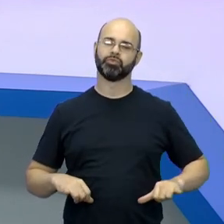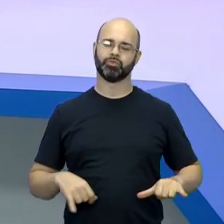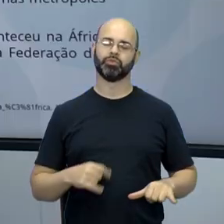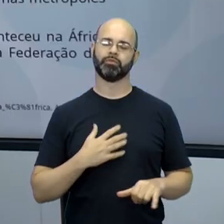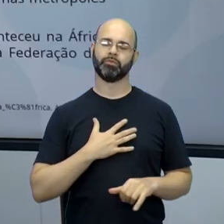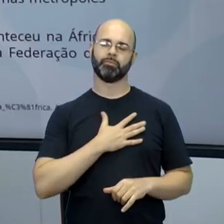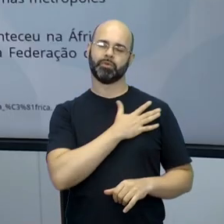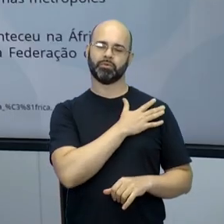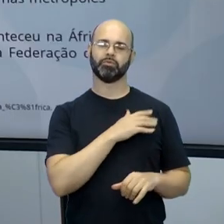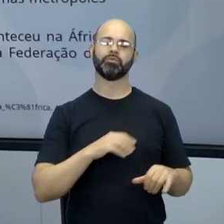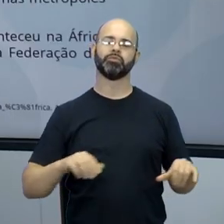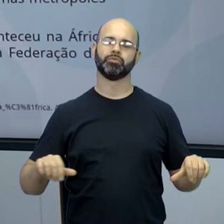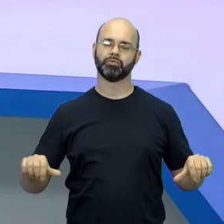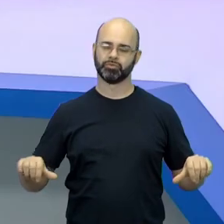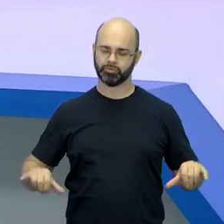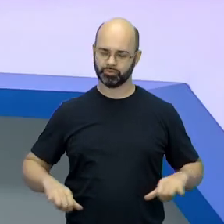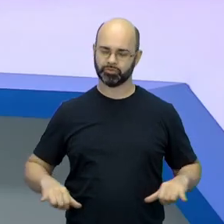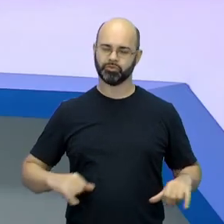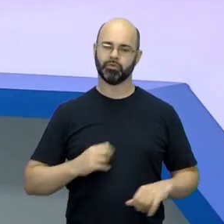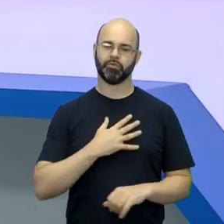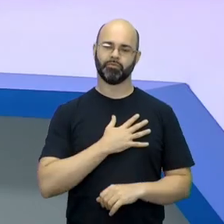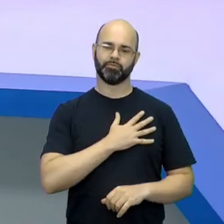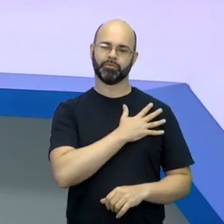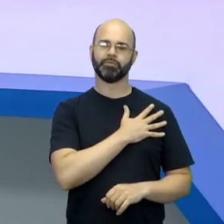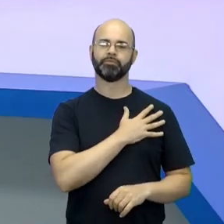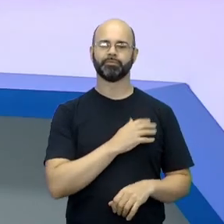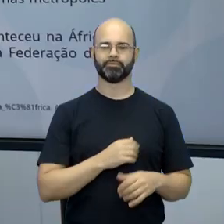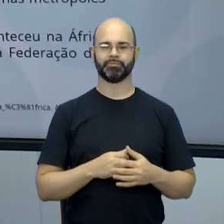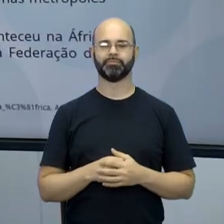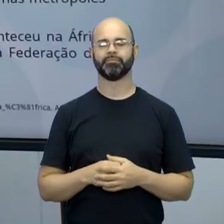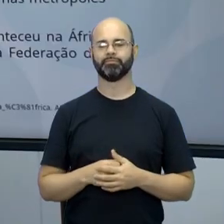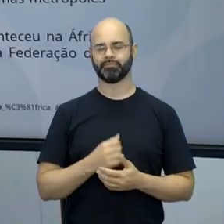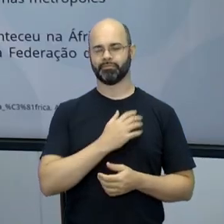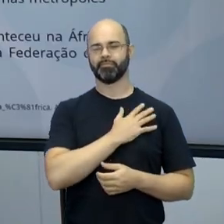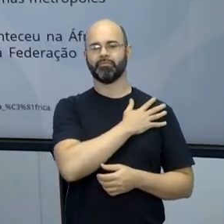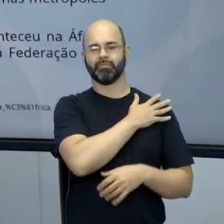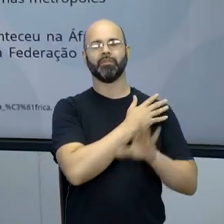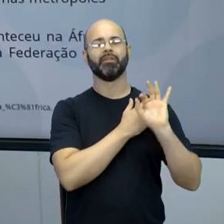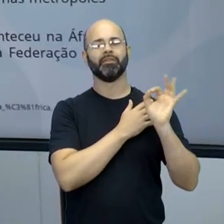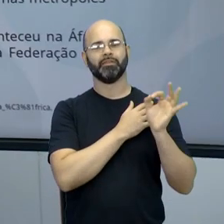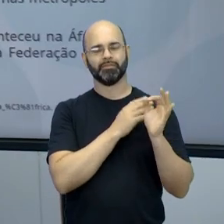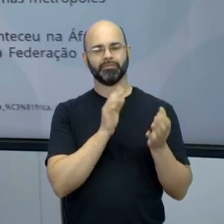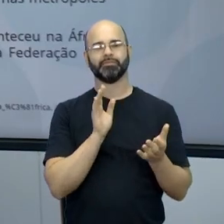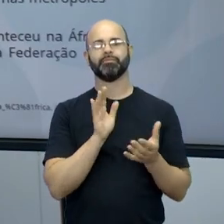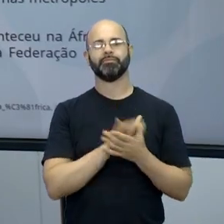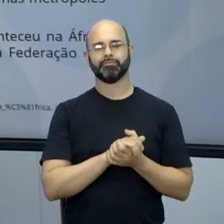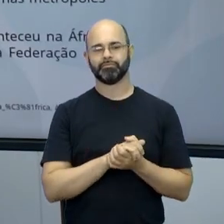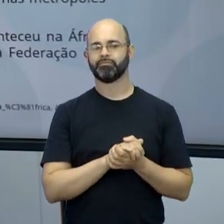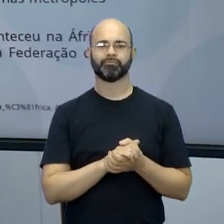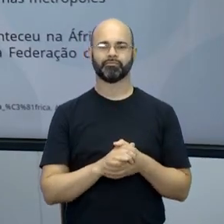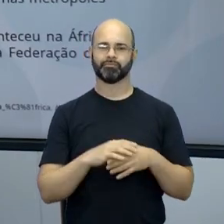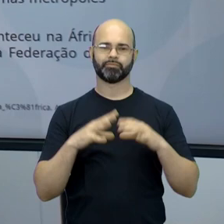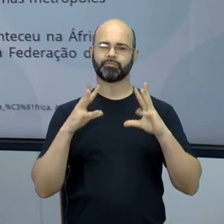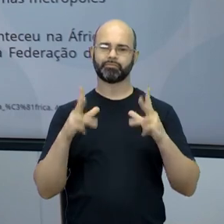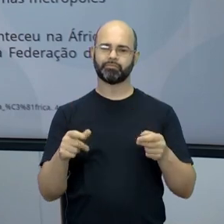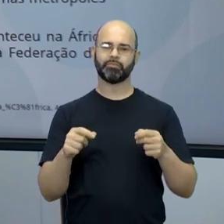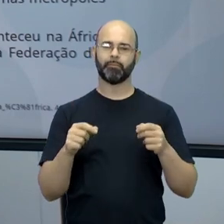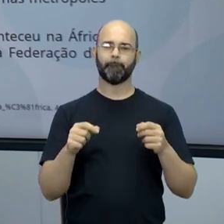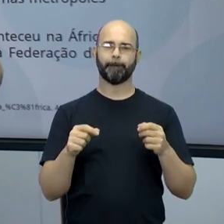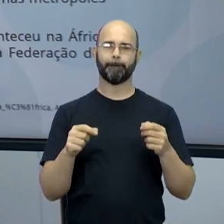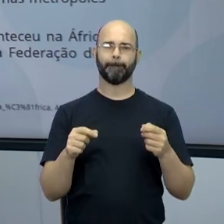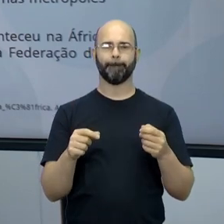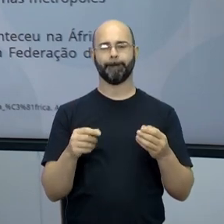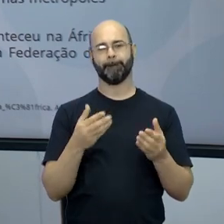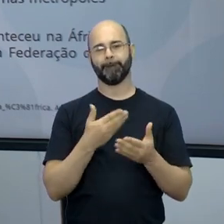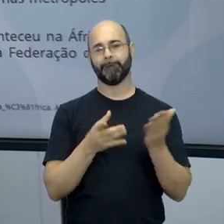É interessante. E traz isso, né? Ele traz isso, os filmes, né? O europeu vai lá, explora o país... Acaba com tudo, leva tudo. quando... Não,